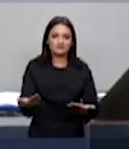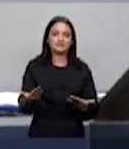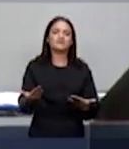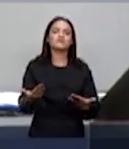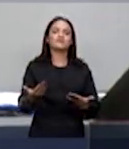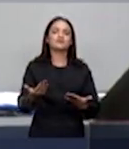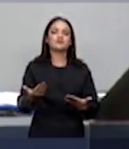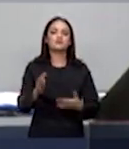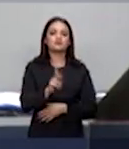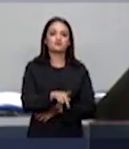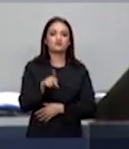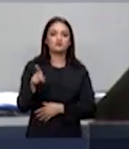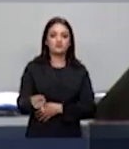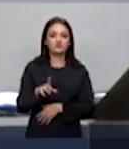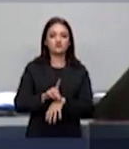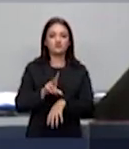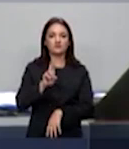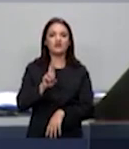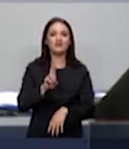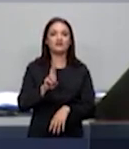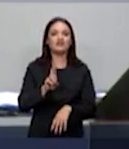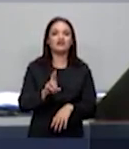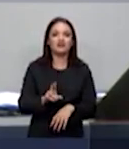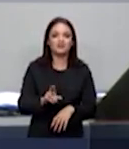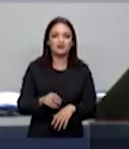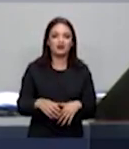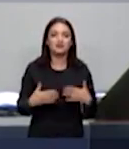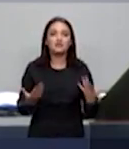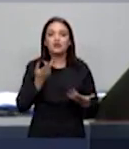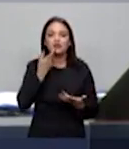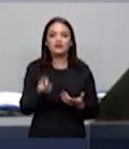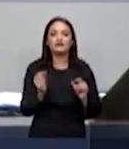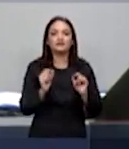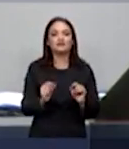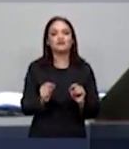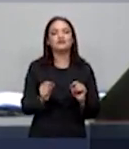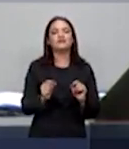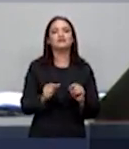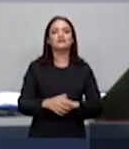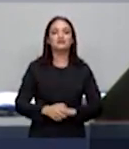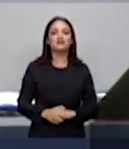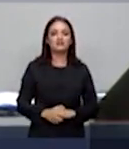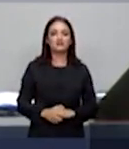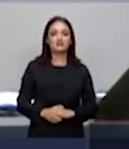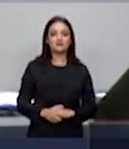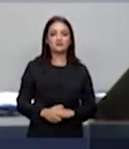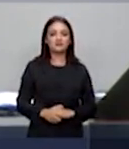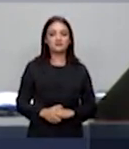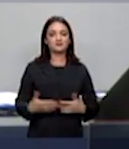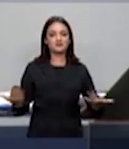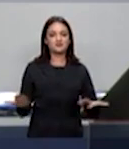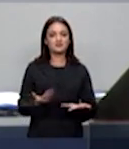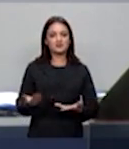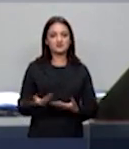Guimarães, professor doutor, que falou em nome da Associação Brasileira de Pesquisadores em Educação Especial. Convido agora